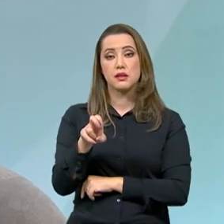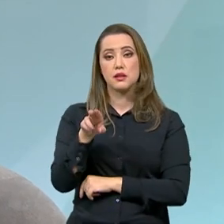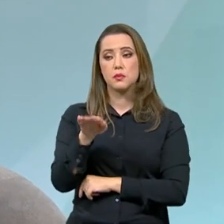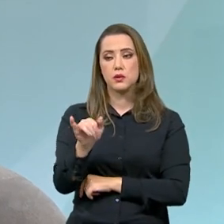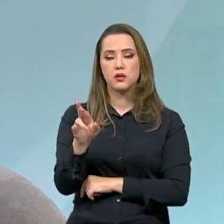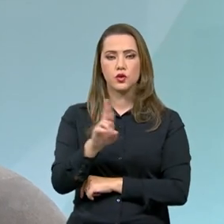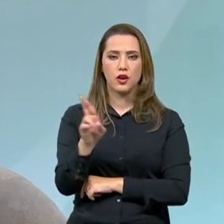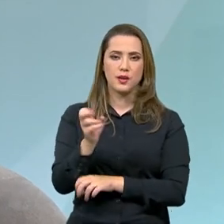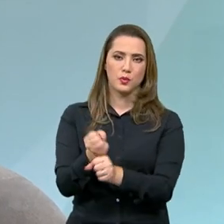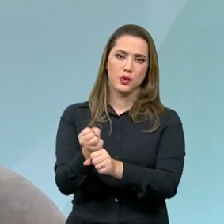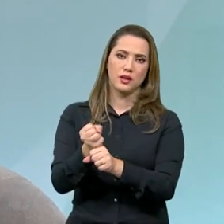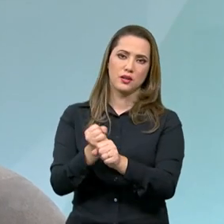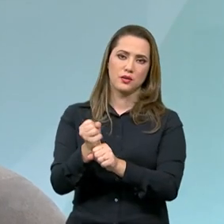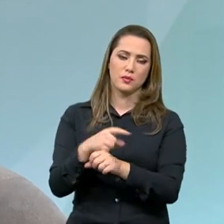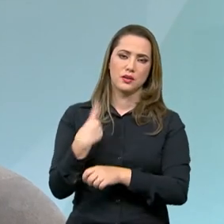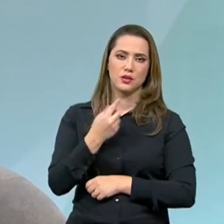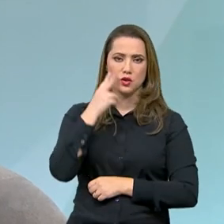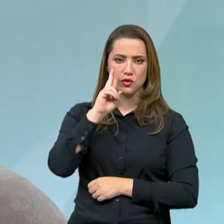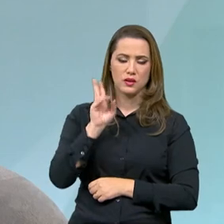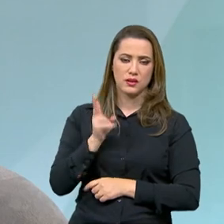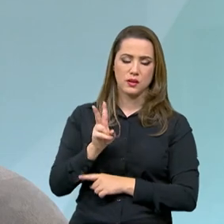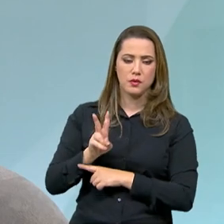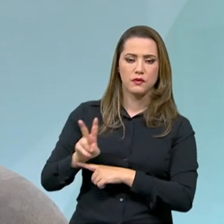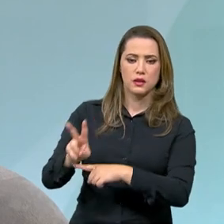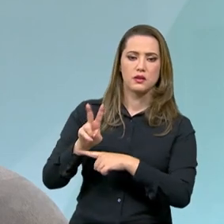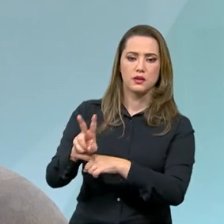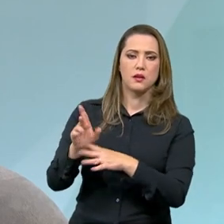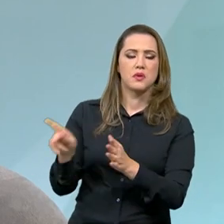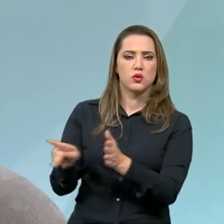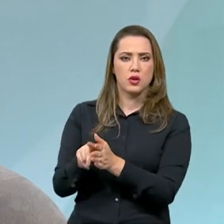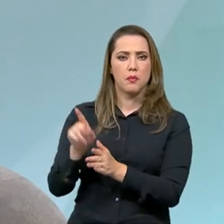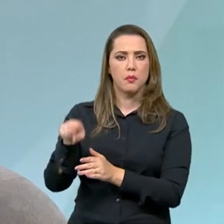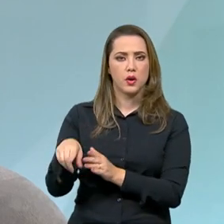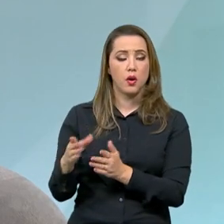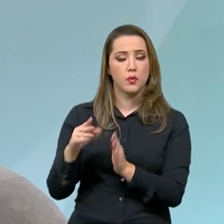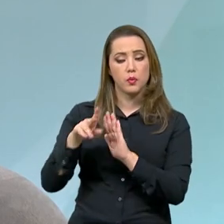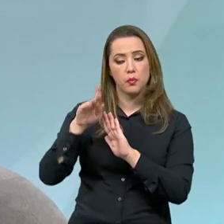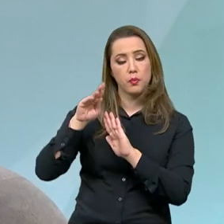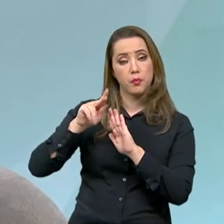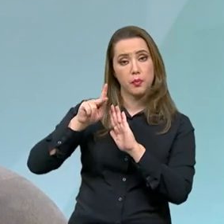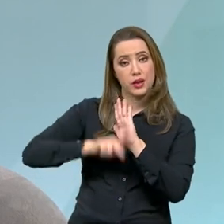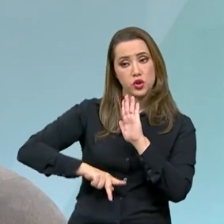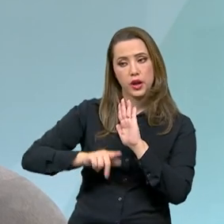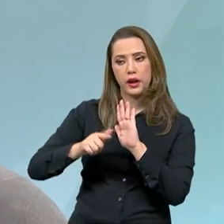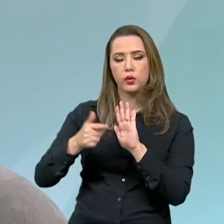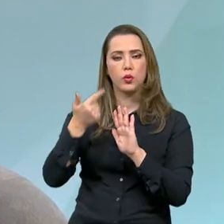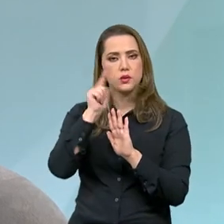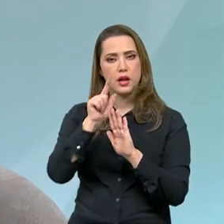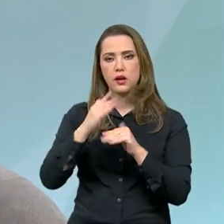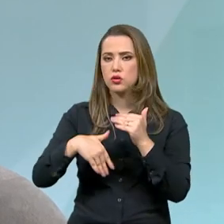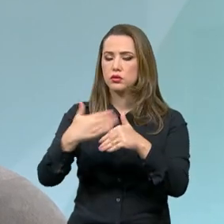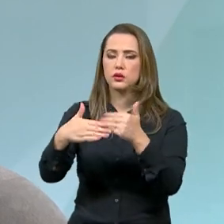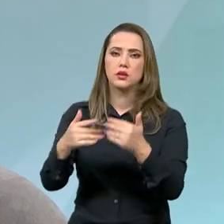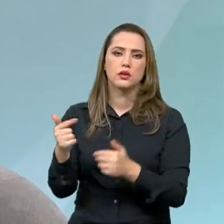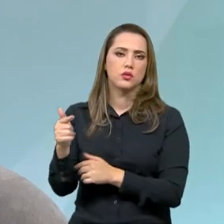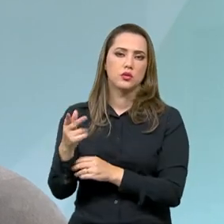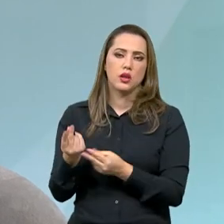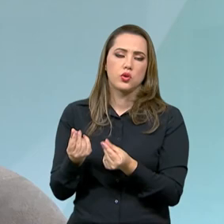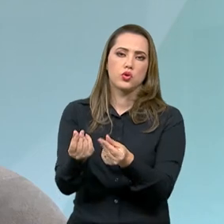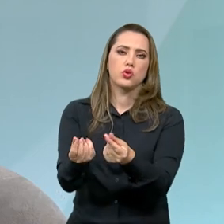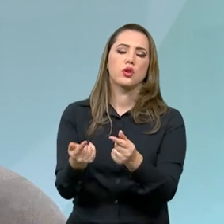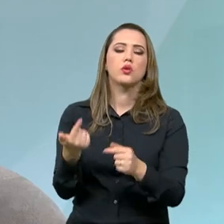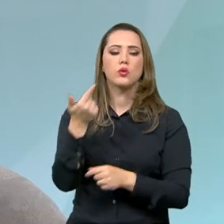ano. Só que, com o histórico dos financiamentos, eles já têm receita própria da carteira de projetos, eles são autossustentáveis. Se houvesse esse aporte, eles